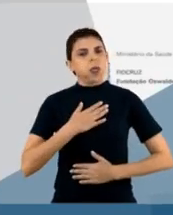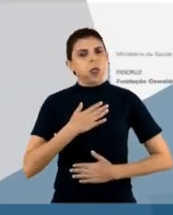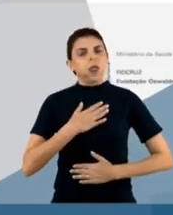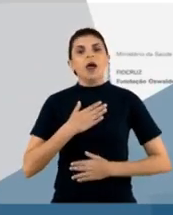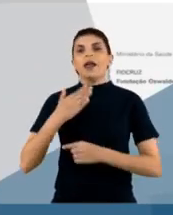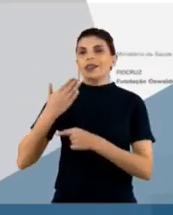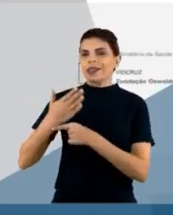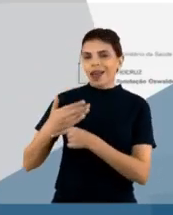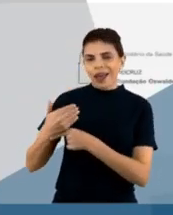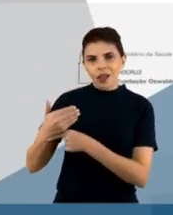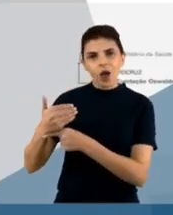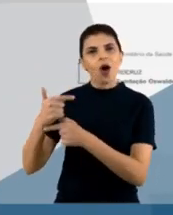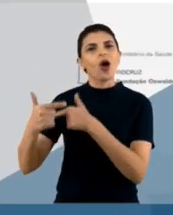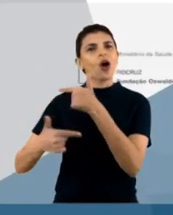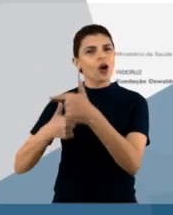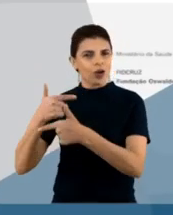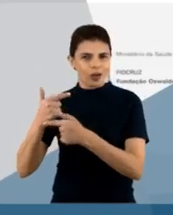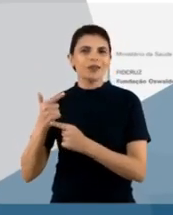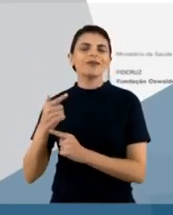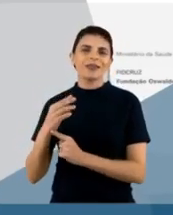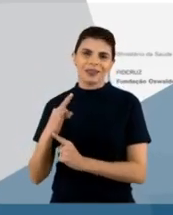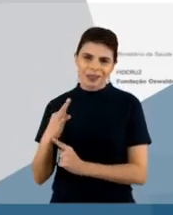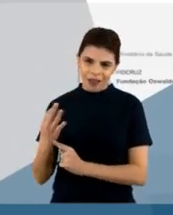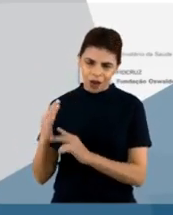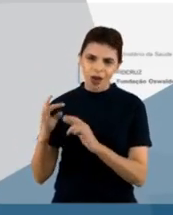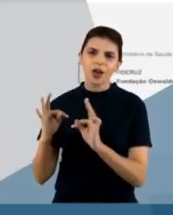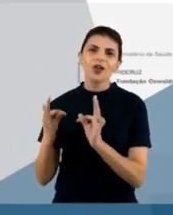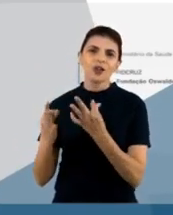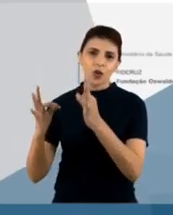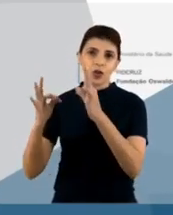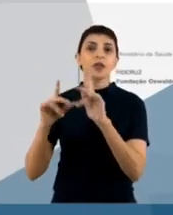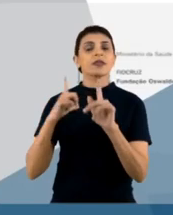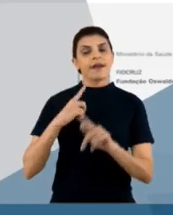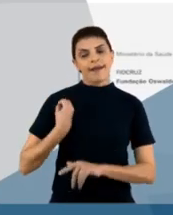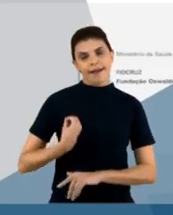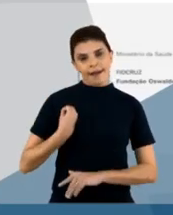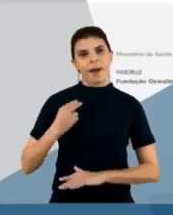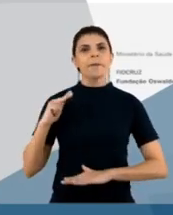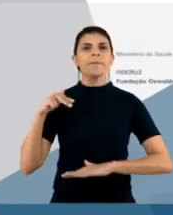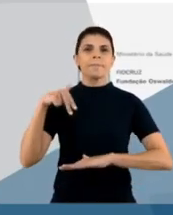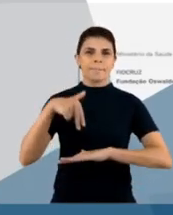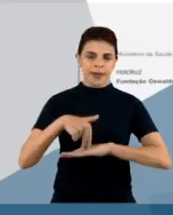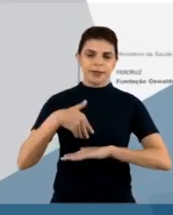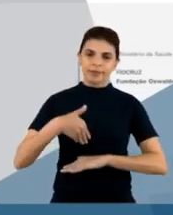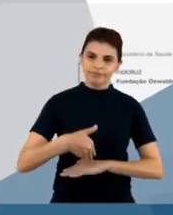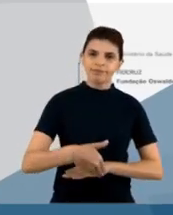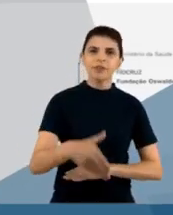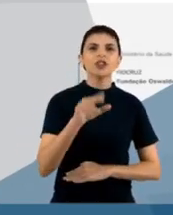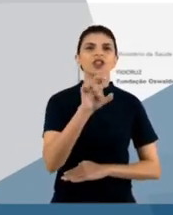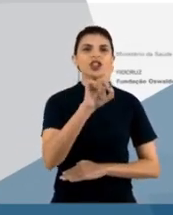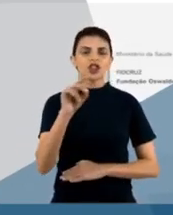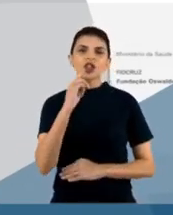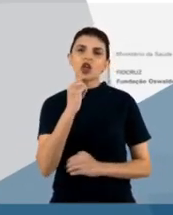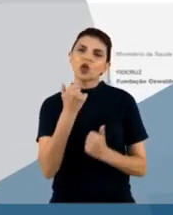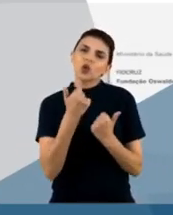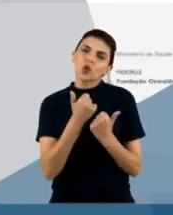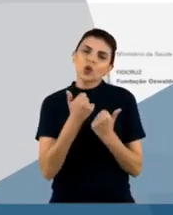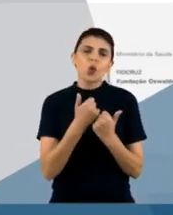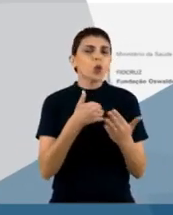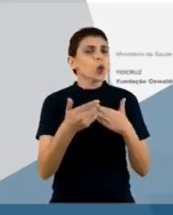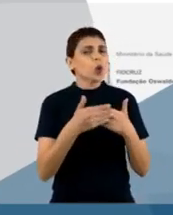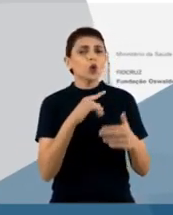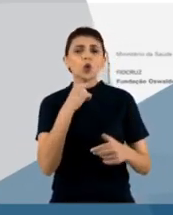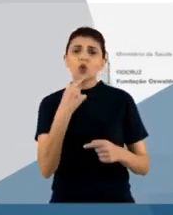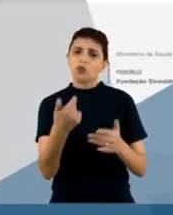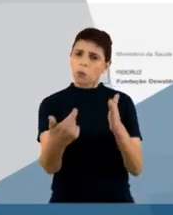tecnologias e que estarei presente no dia da tutoria para tirar